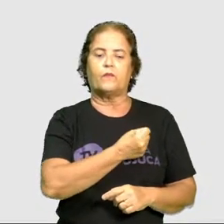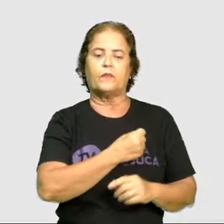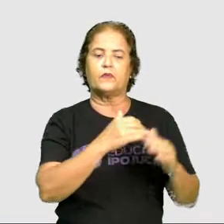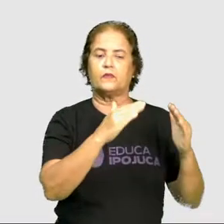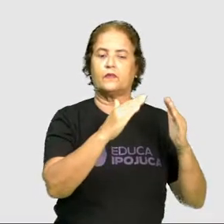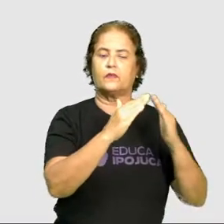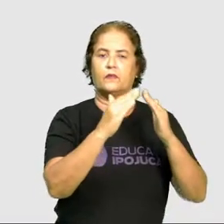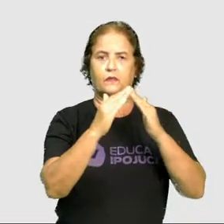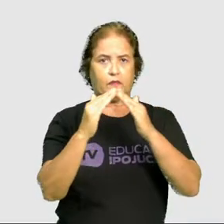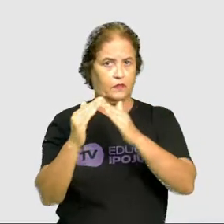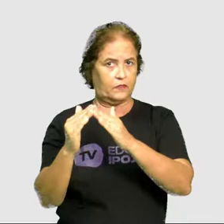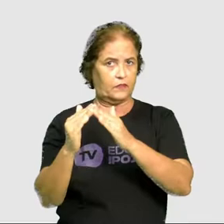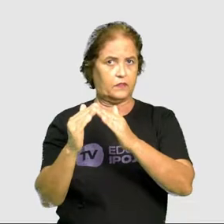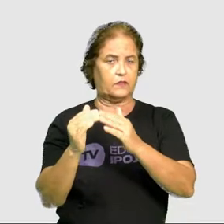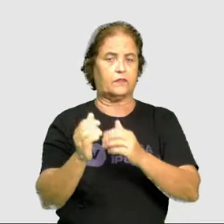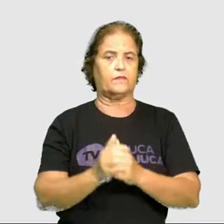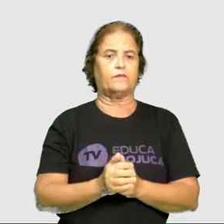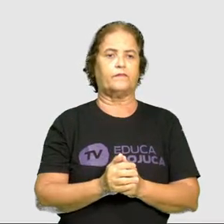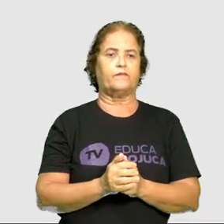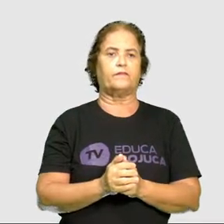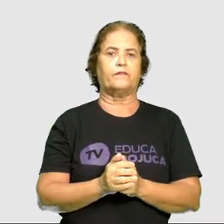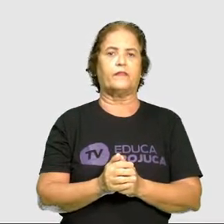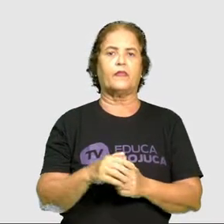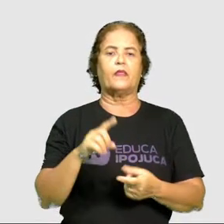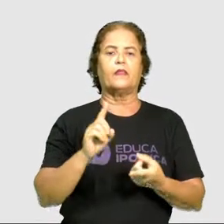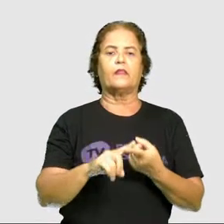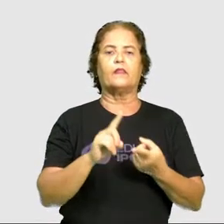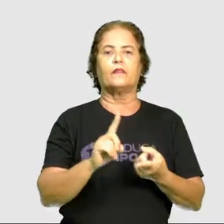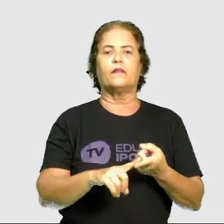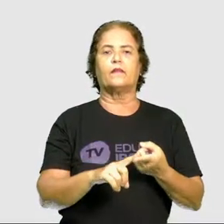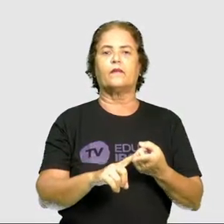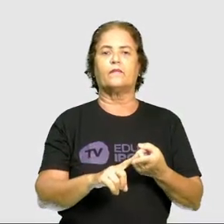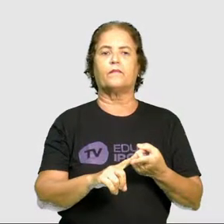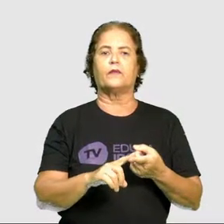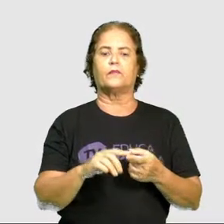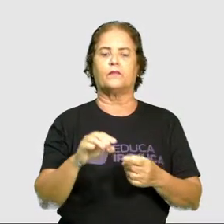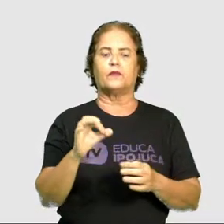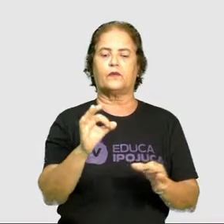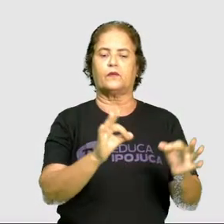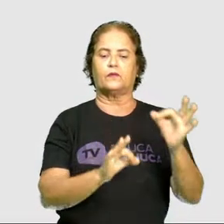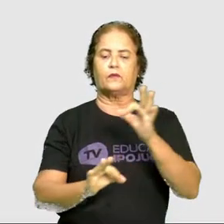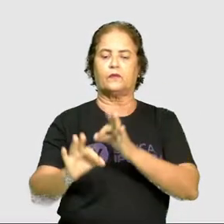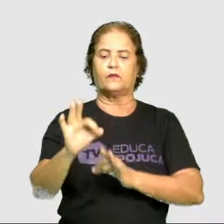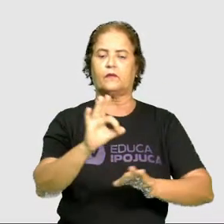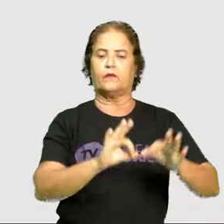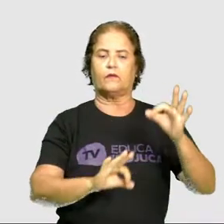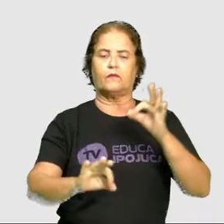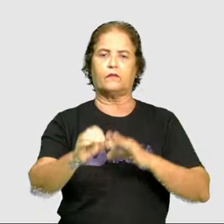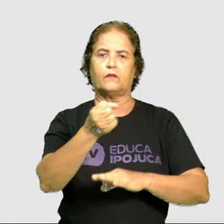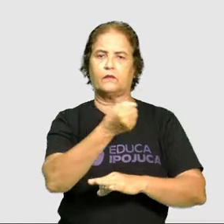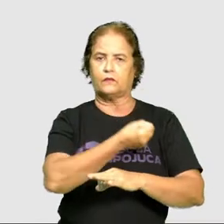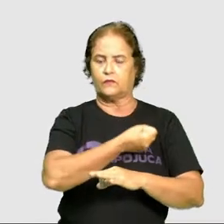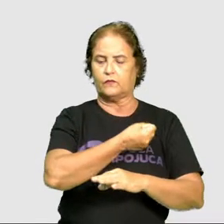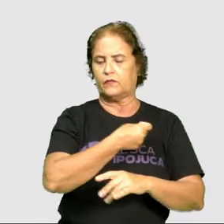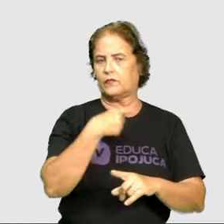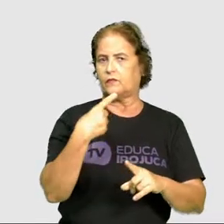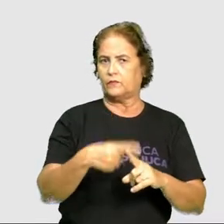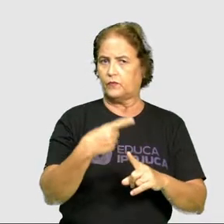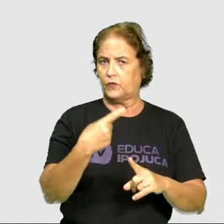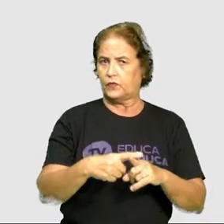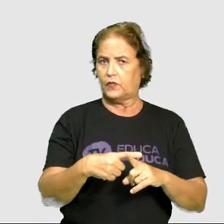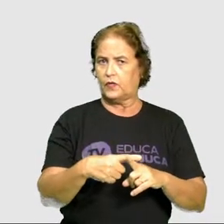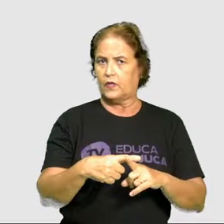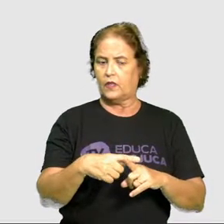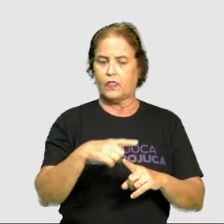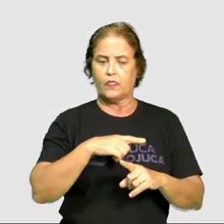uma referência de endereço. Também para a ordem dos números. Por quê? Aqui a gente